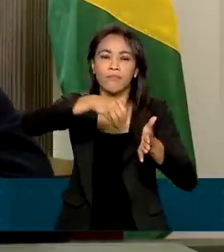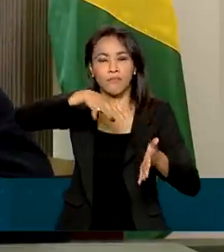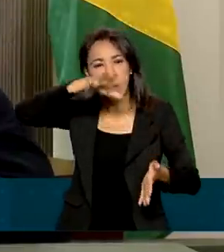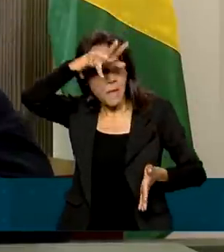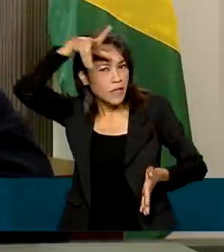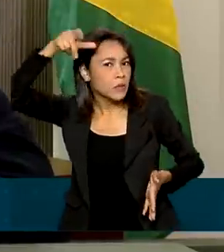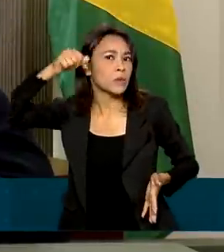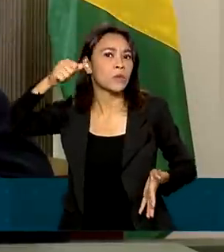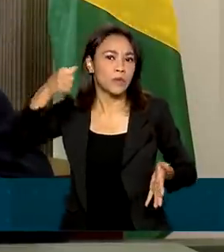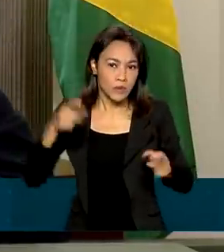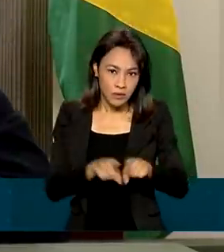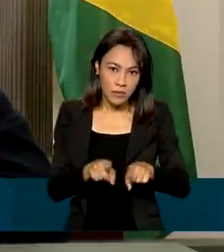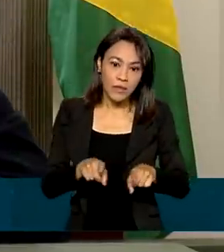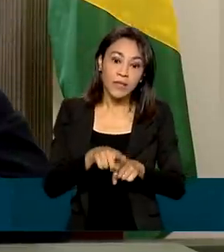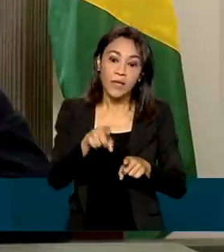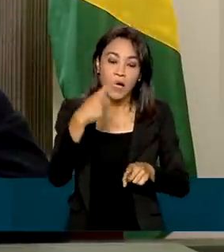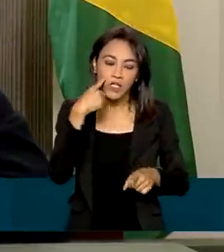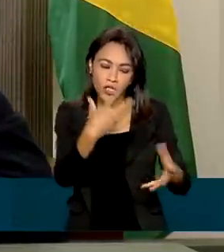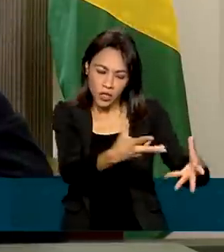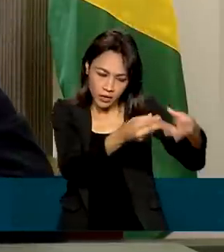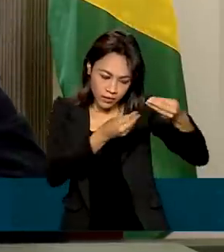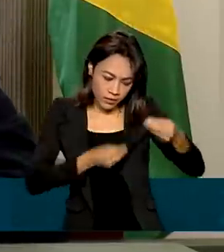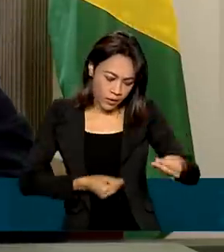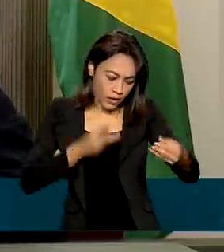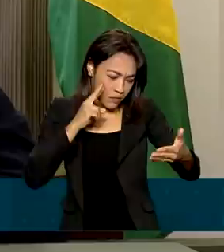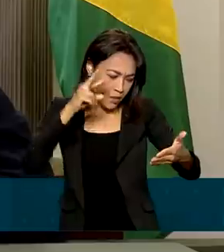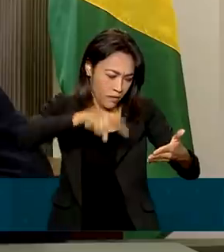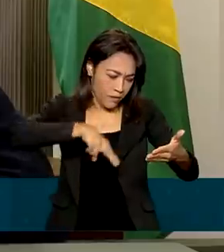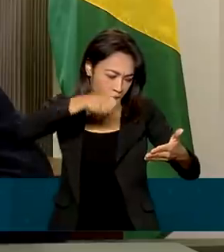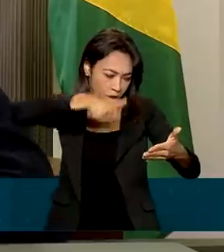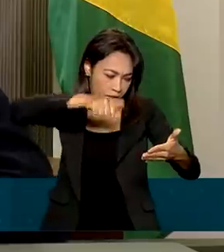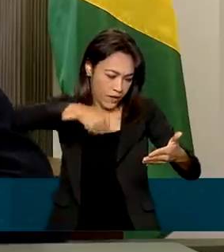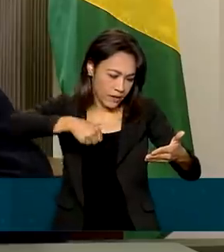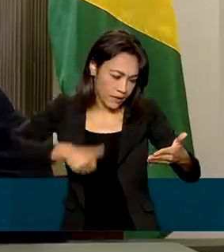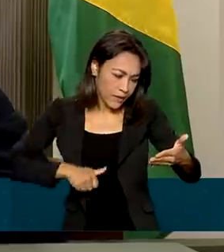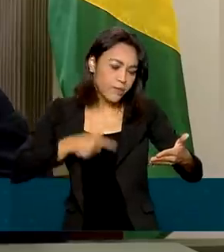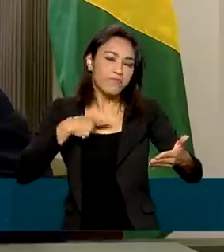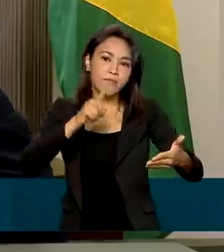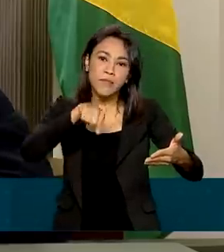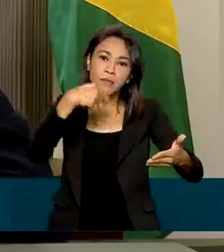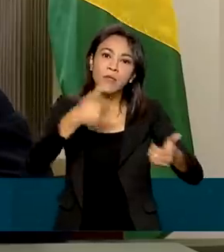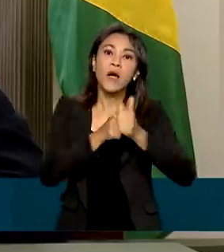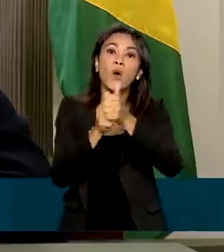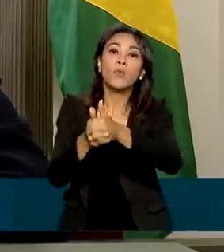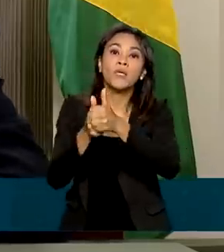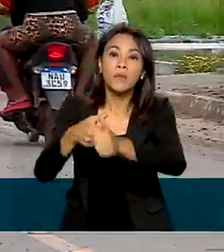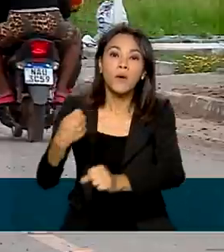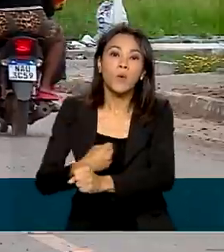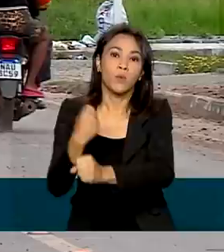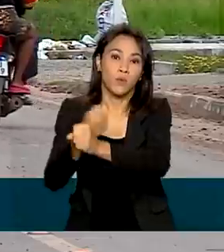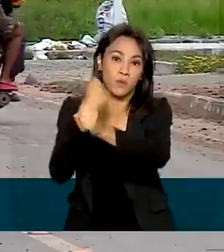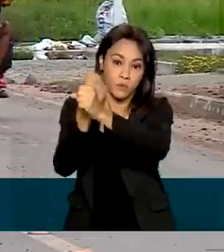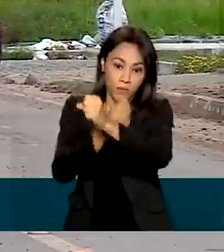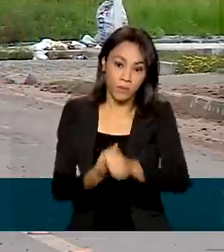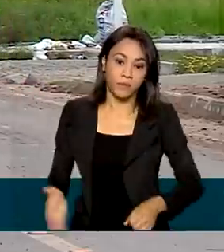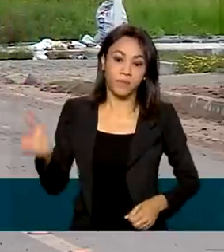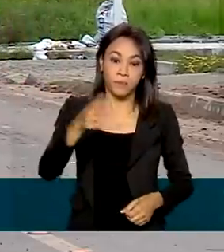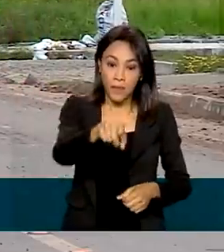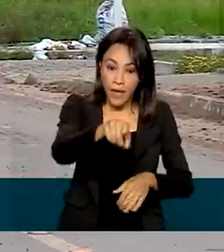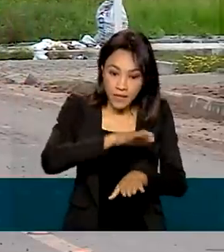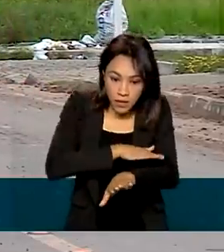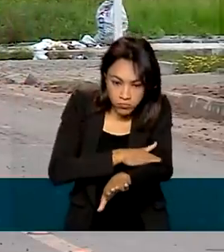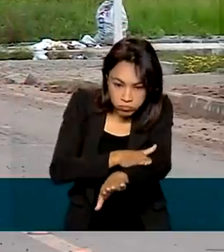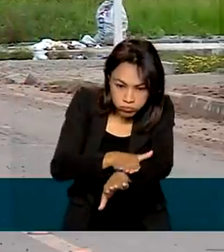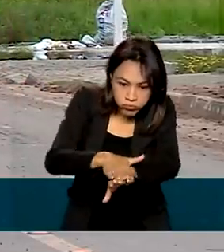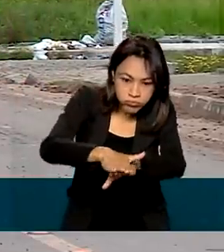análise do projeto básico, análise do processo licitatório e acompanhamos a execução da obra. A pavimentação também